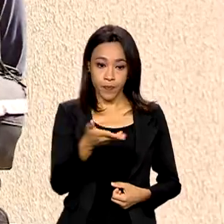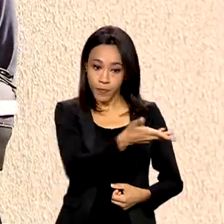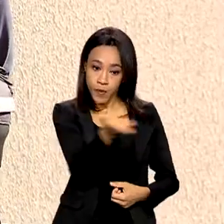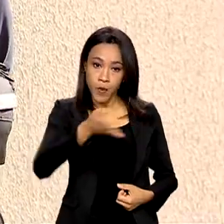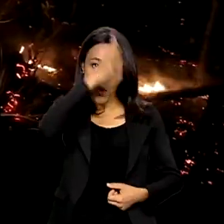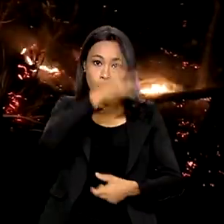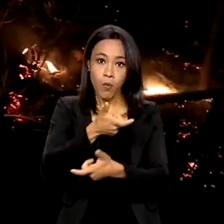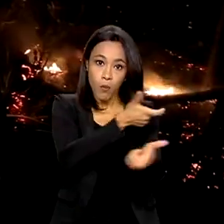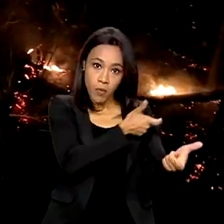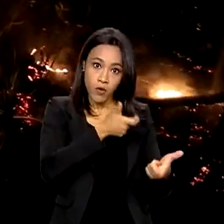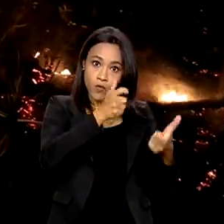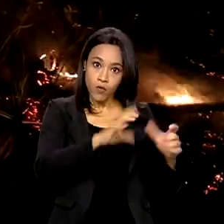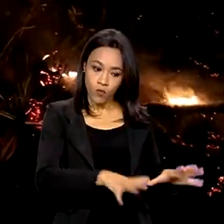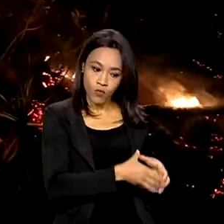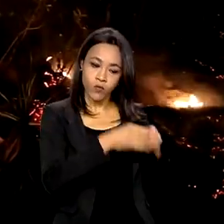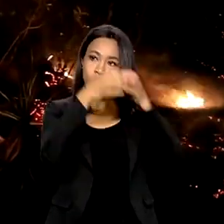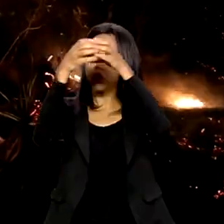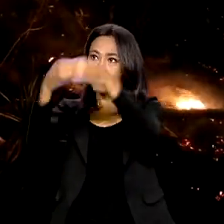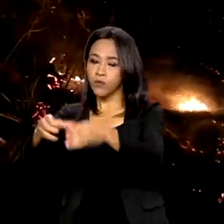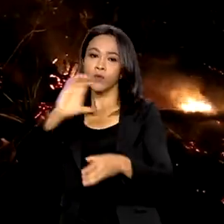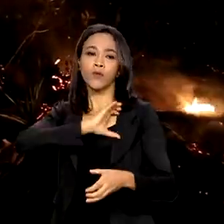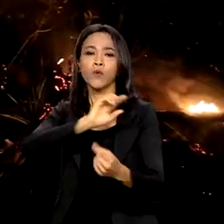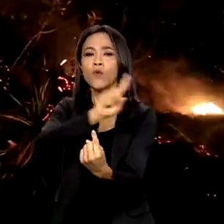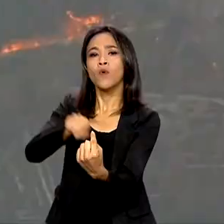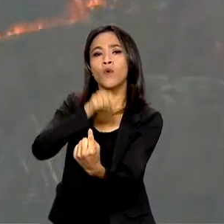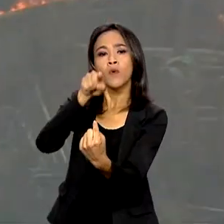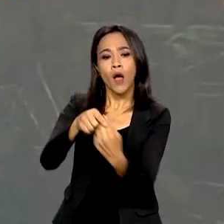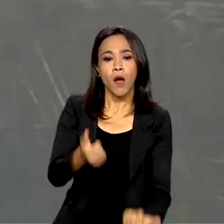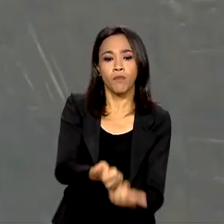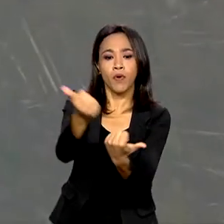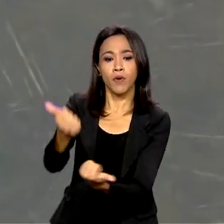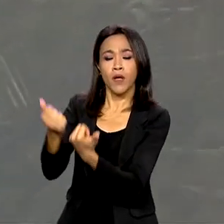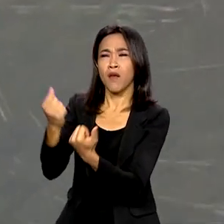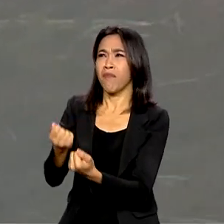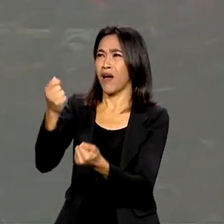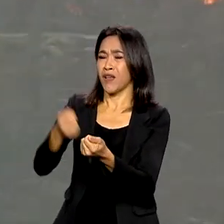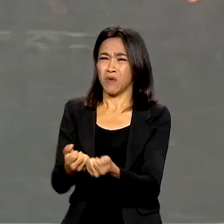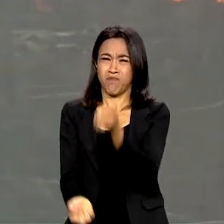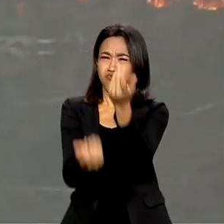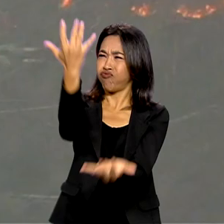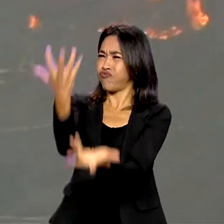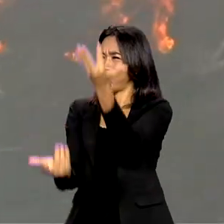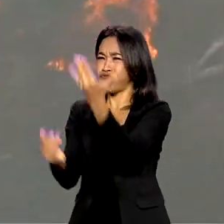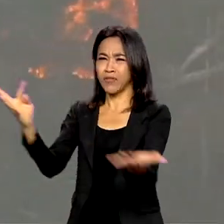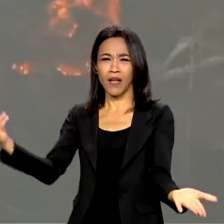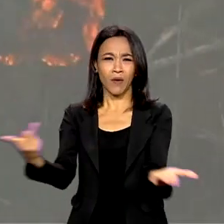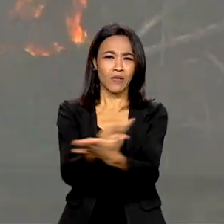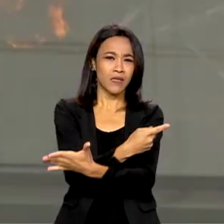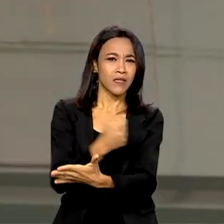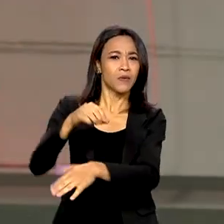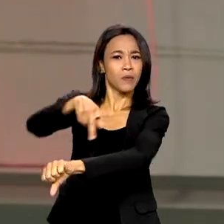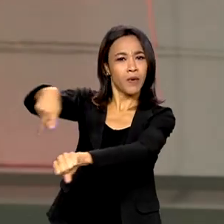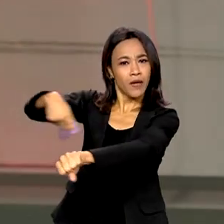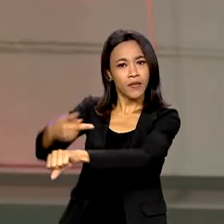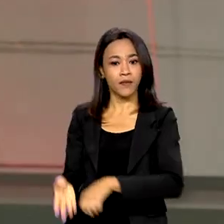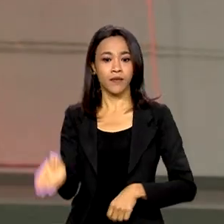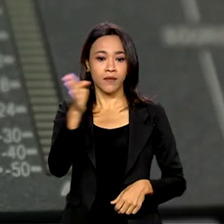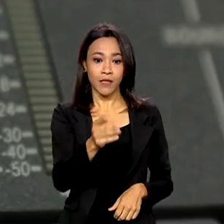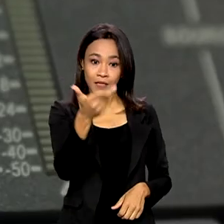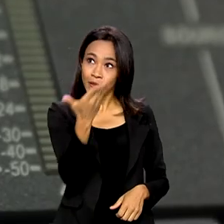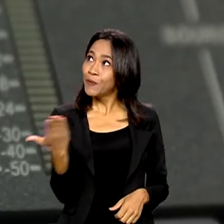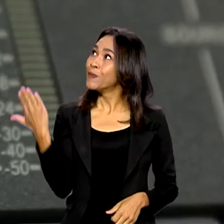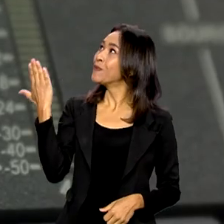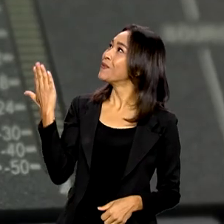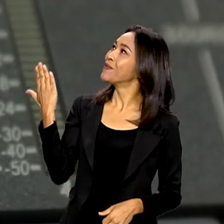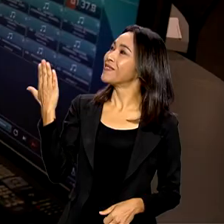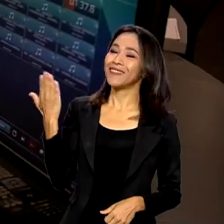estão no Canadá. A missão é ajudar no combate aos incêndios que atingem as florestas do país. E o programa A Voz